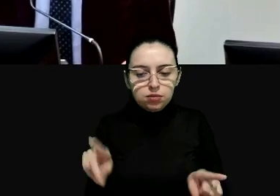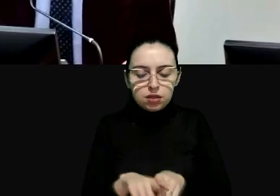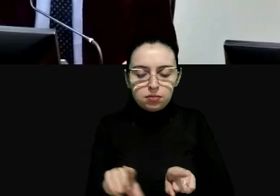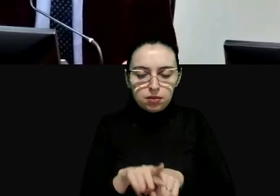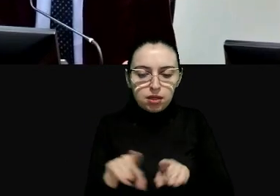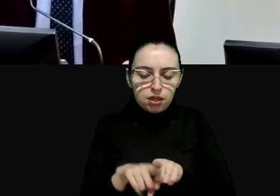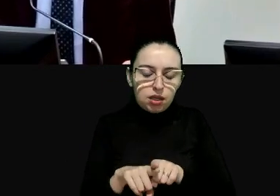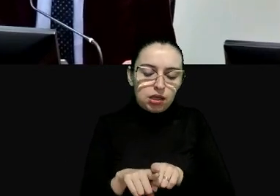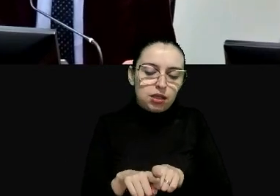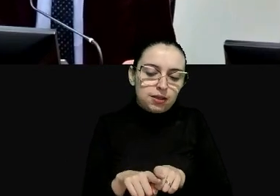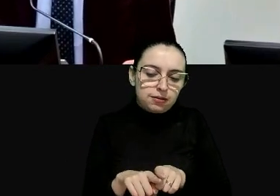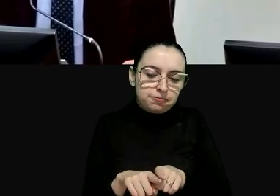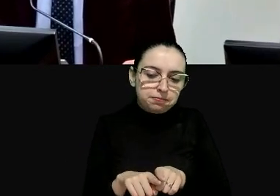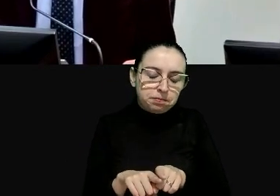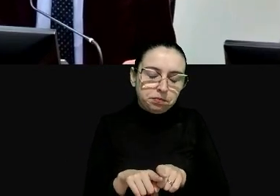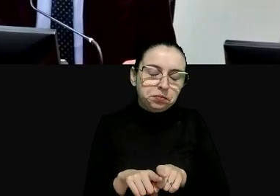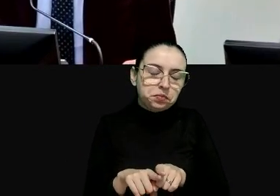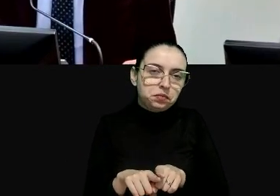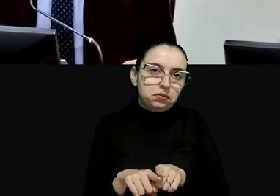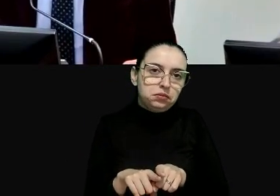que a